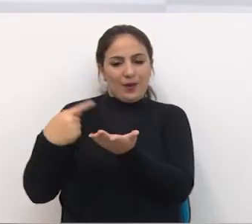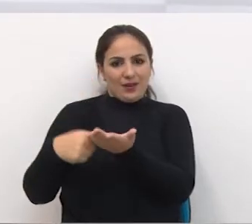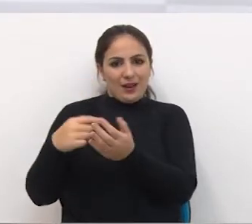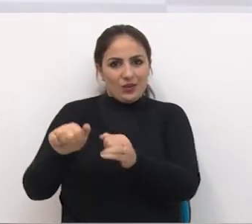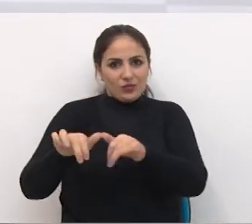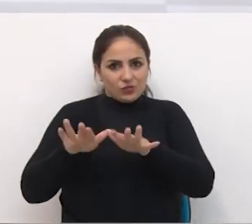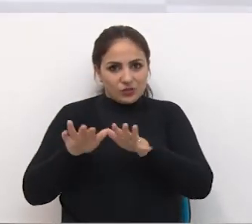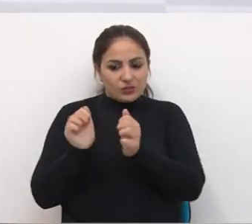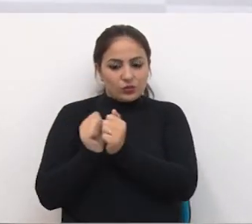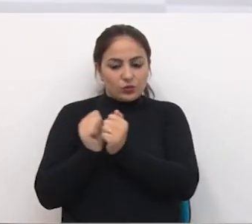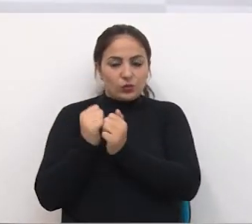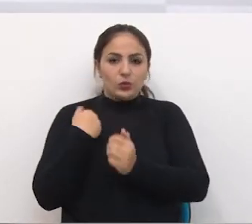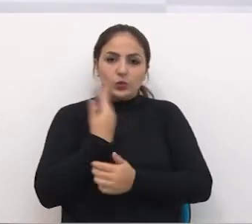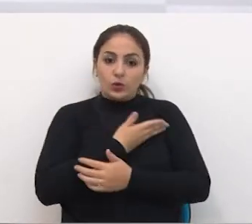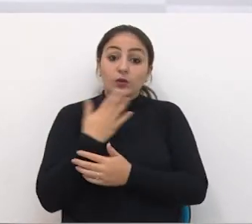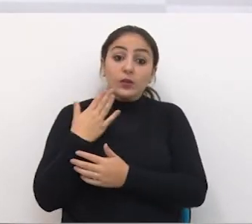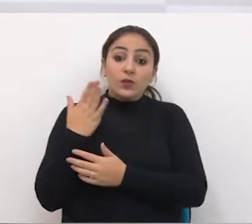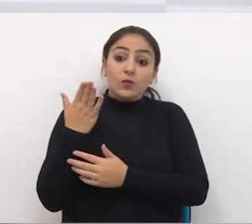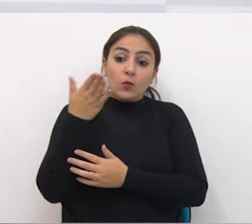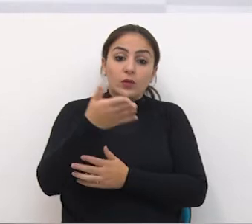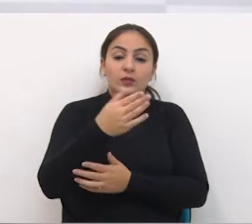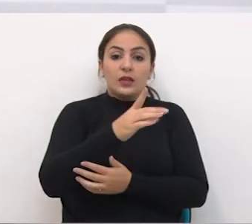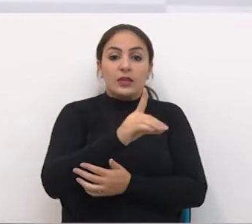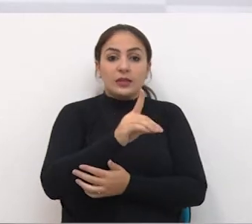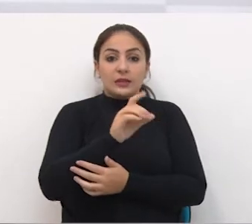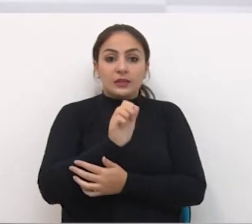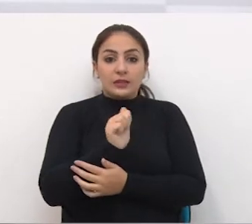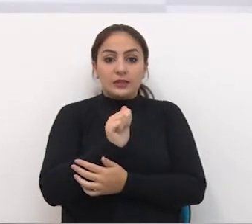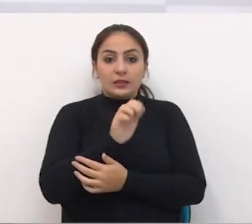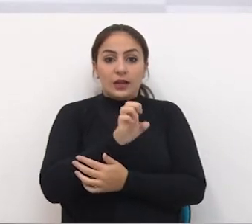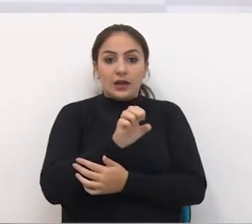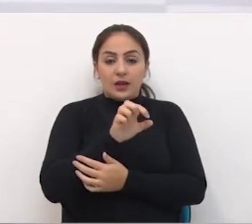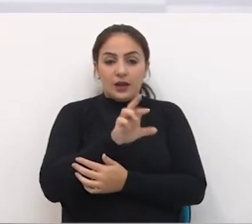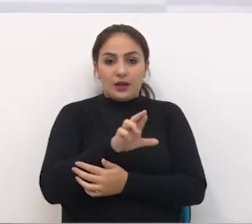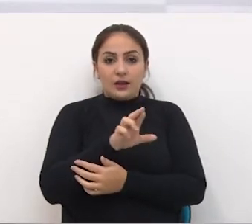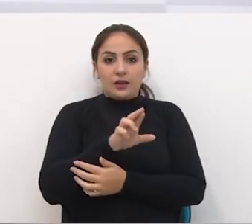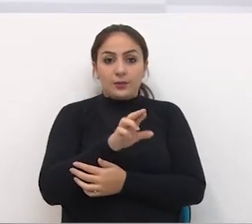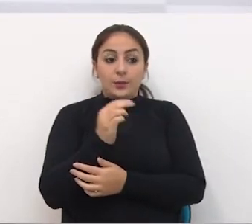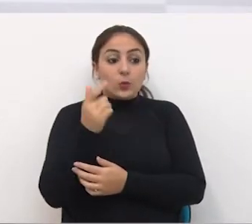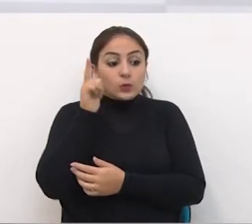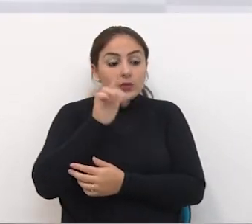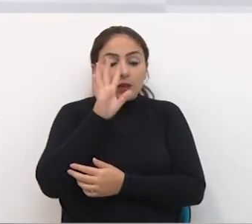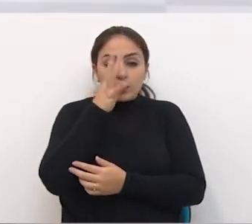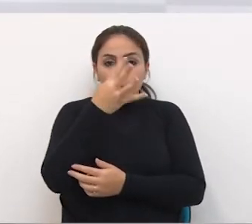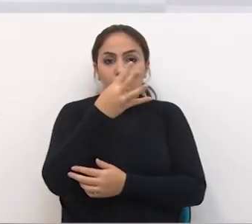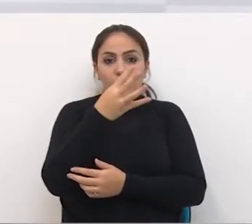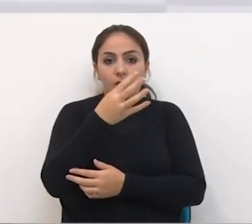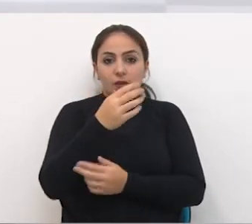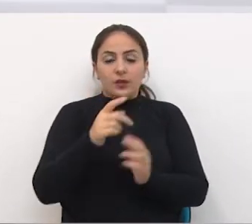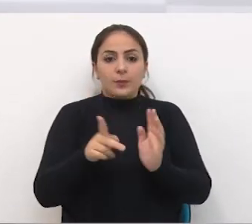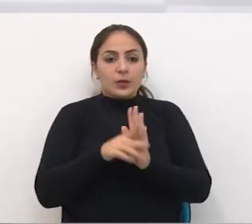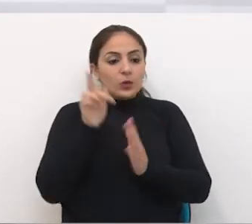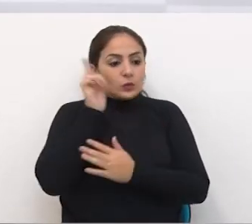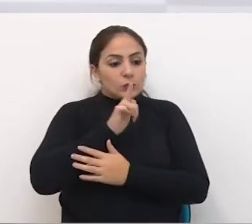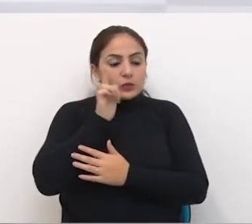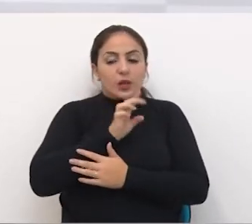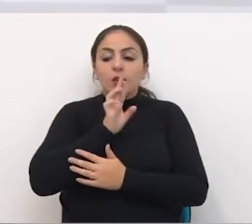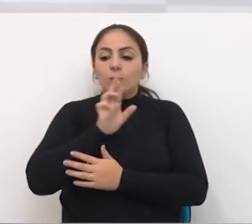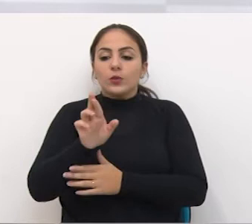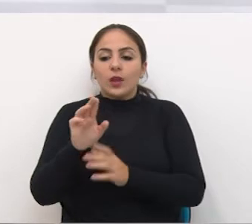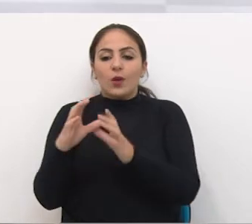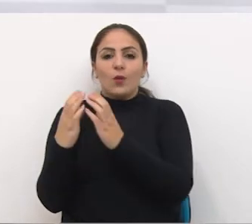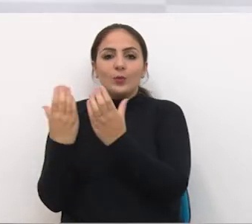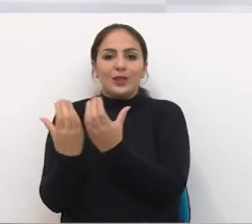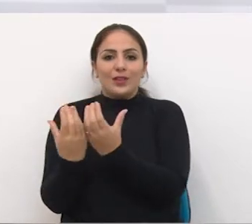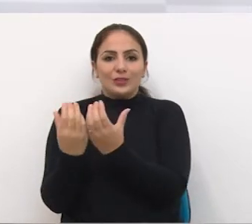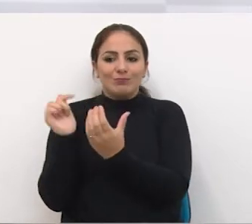Que prontamente Fosse até o Dair E GR Para ter uma providência Ele que é do governo Para que nós possamos O quanto antes Dar uma resposta